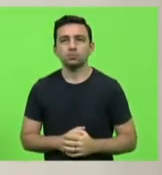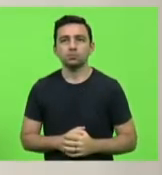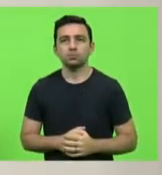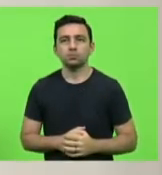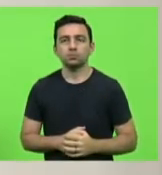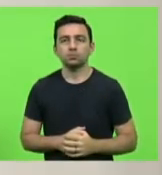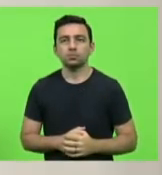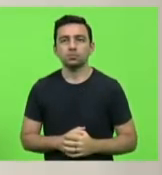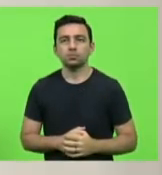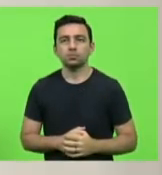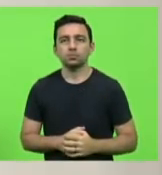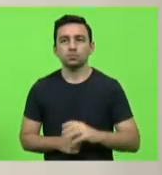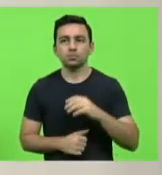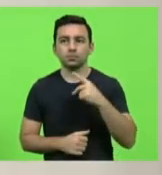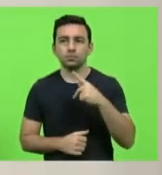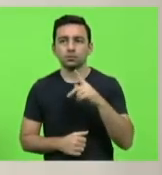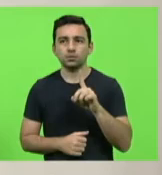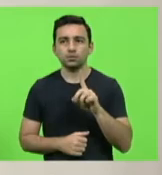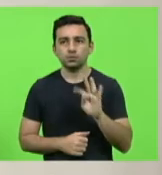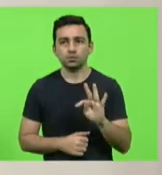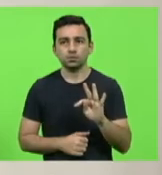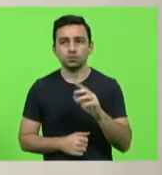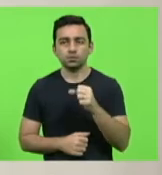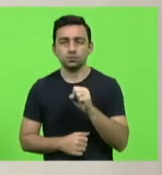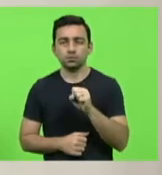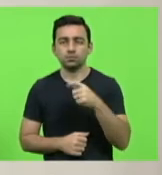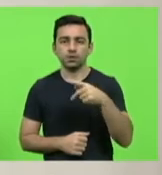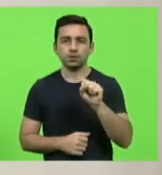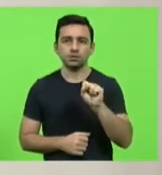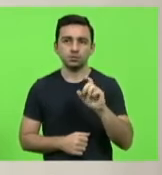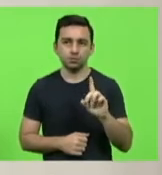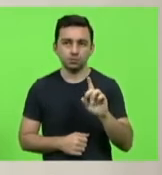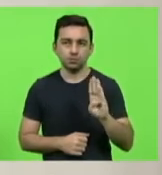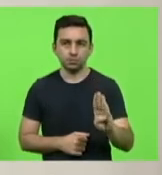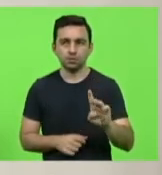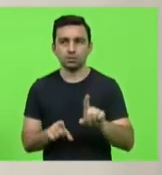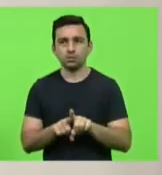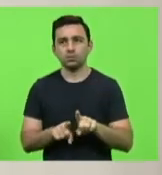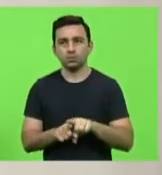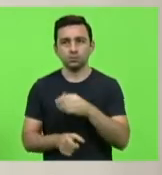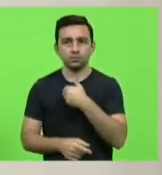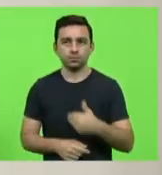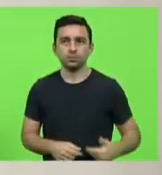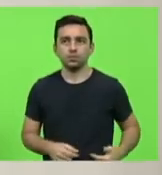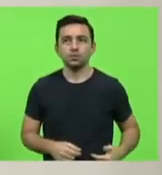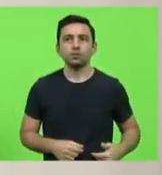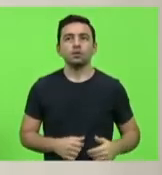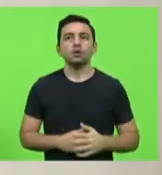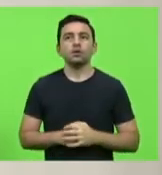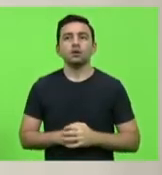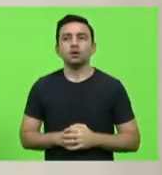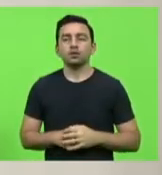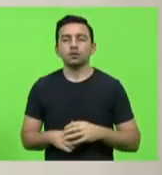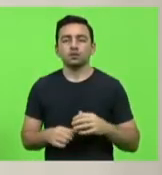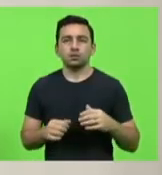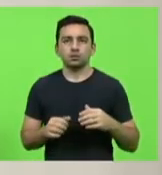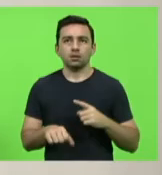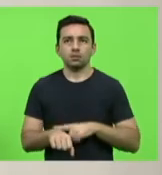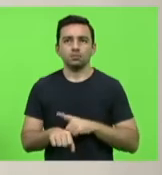Bloco PDT PSDB e Republicanos por 7 minutos e 30 segundos.